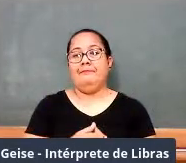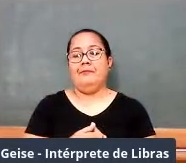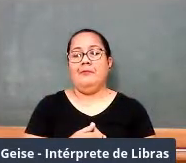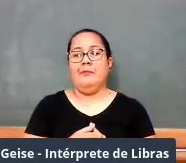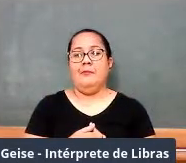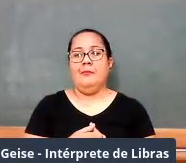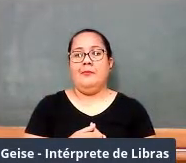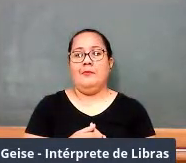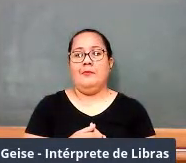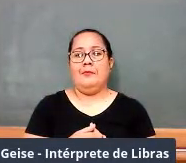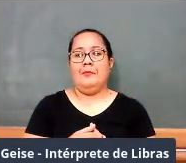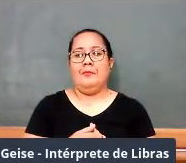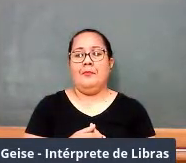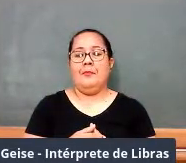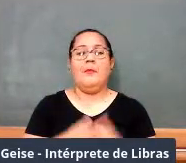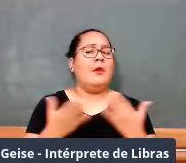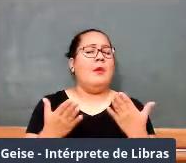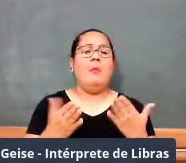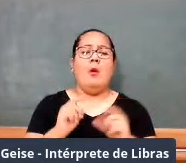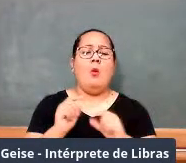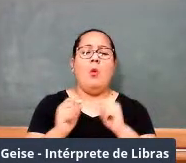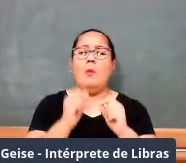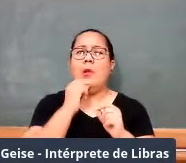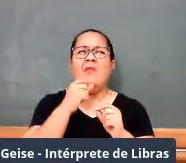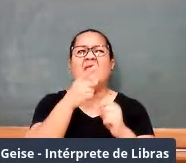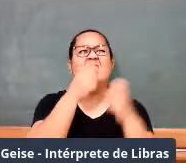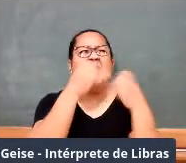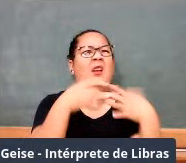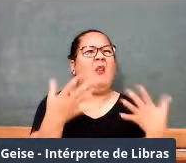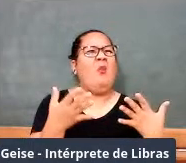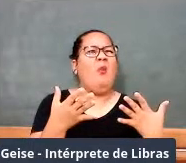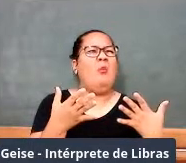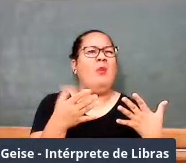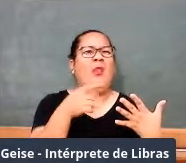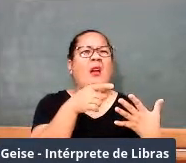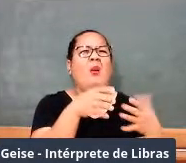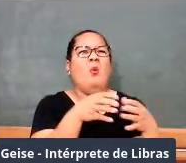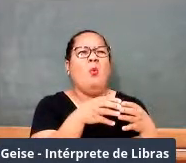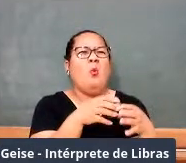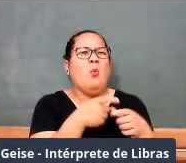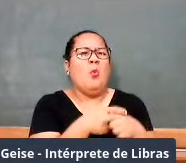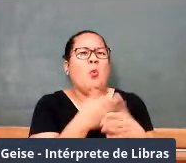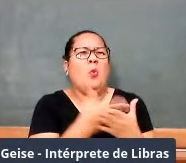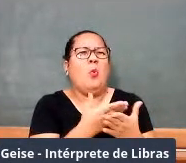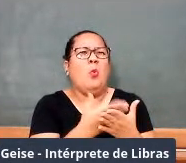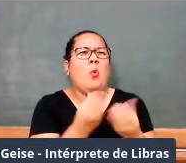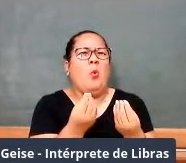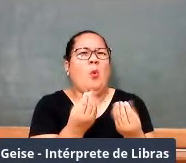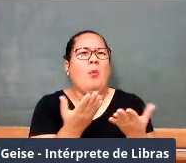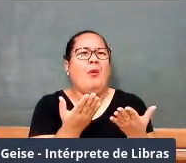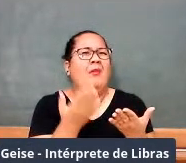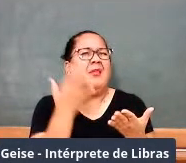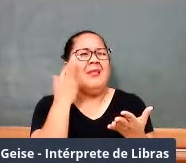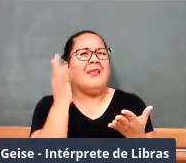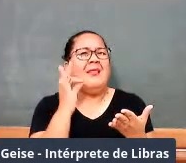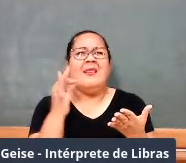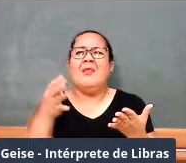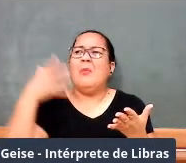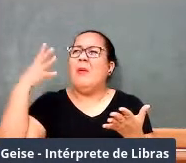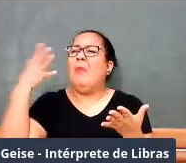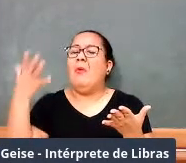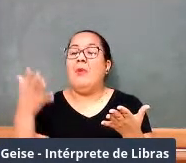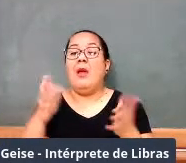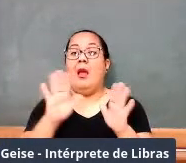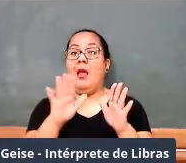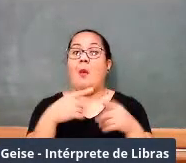Bom, o que tem a ver é que quando ocorre a independência, é preciso criar cursos